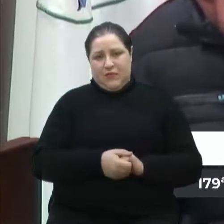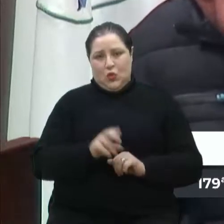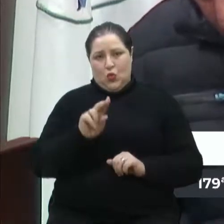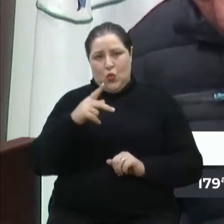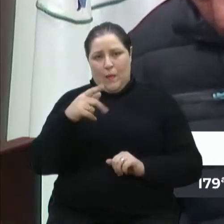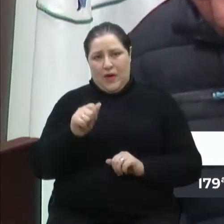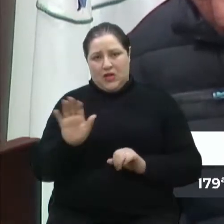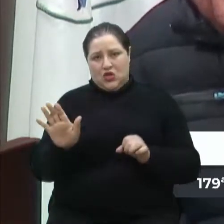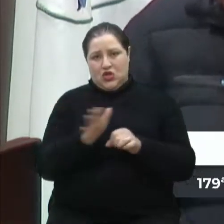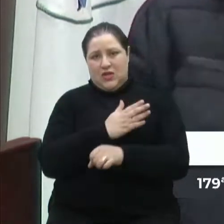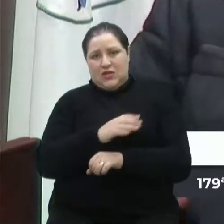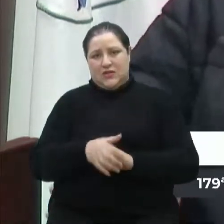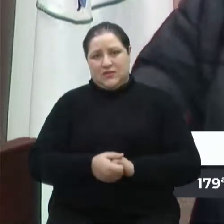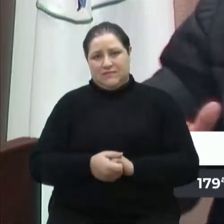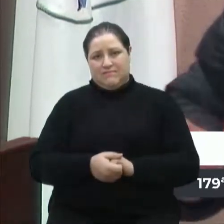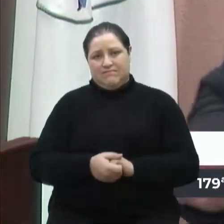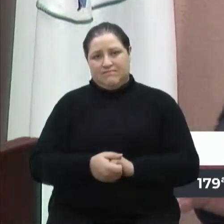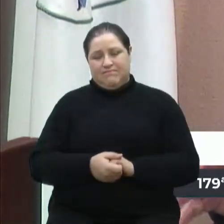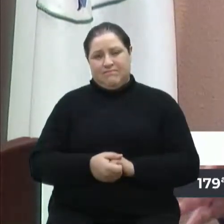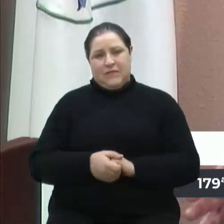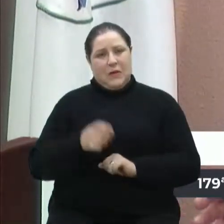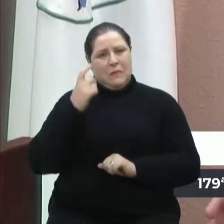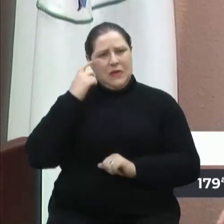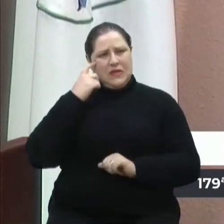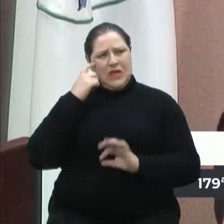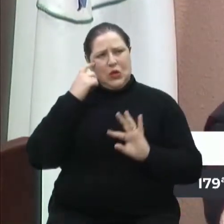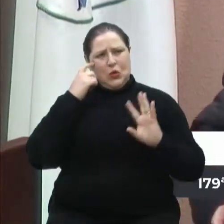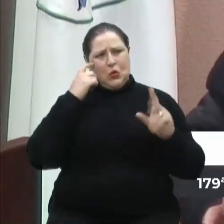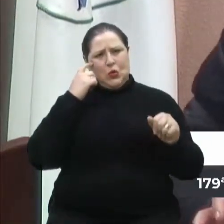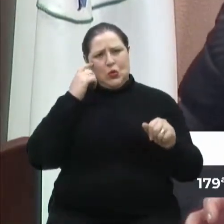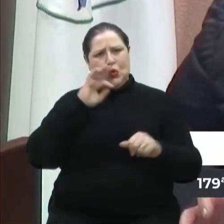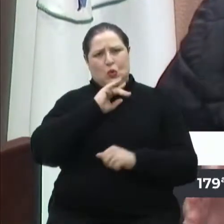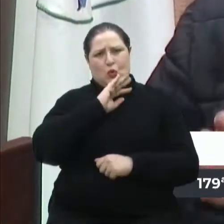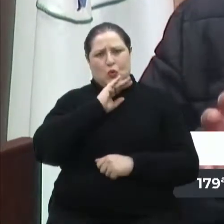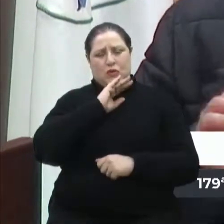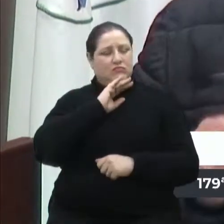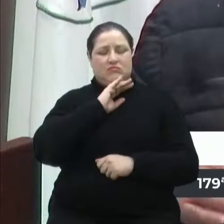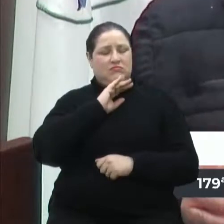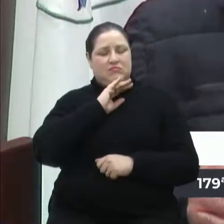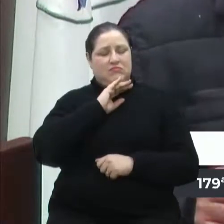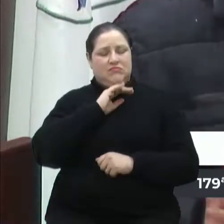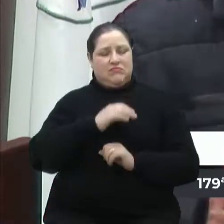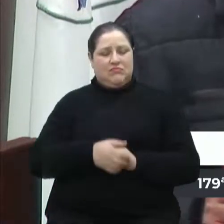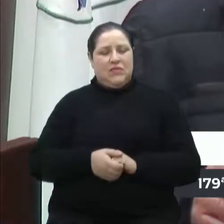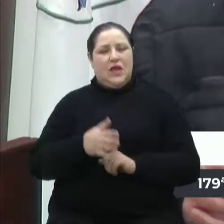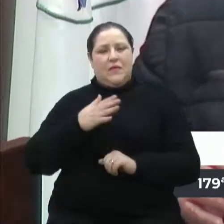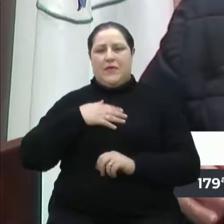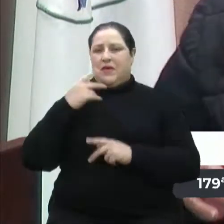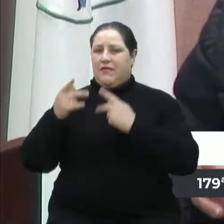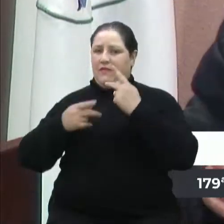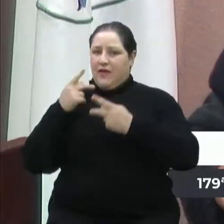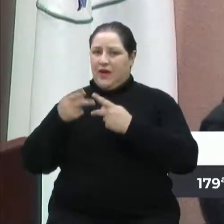achar que está tudo ruim, não. Eu estou nessa minha fala